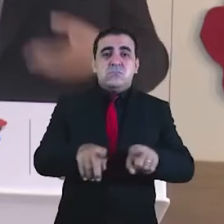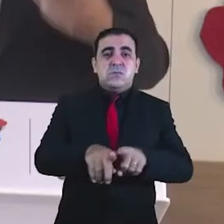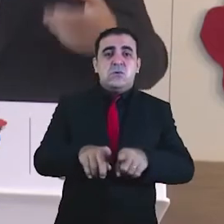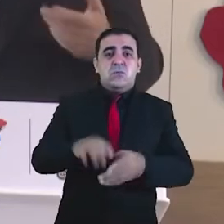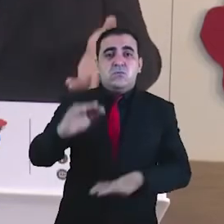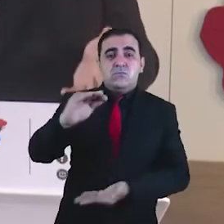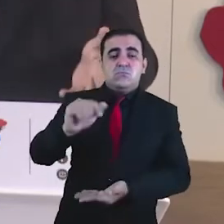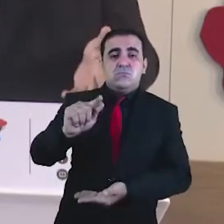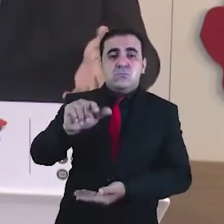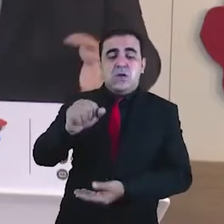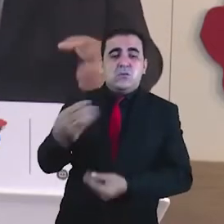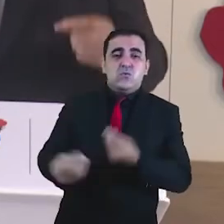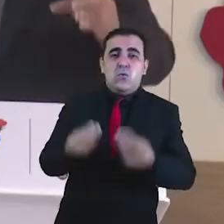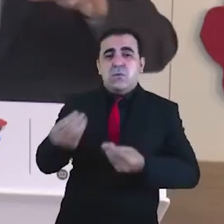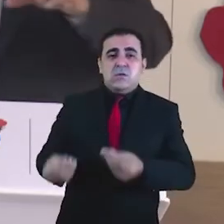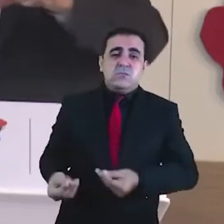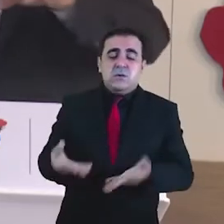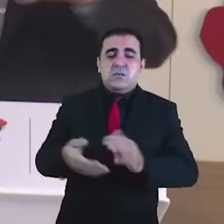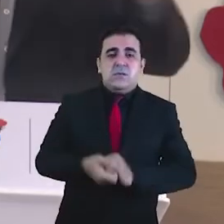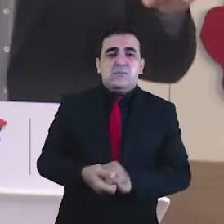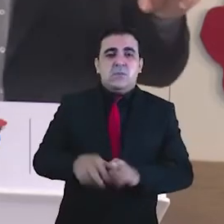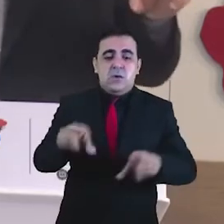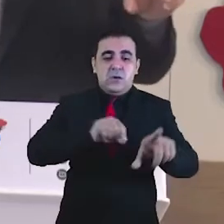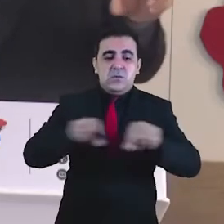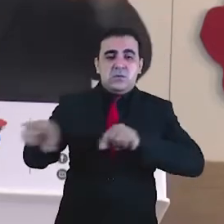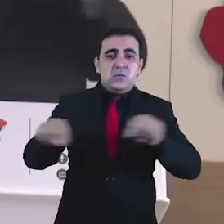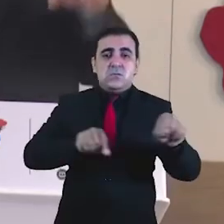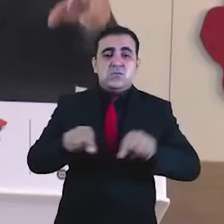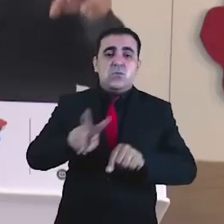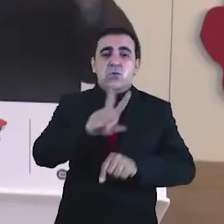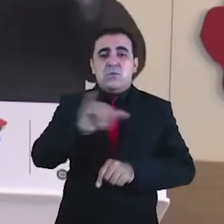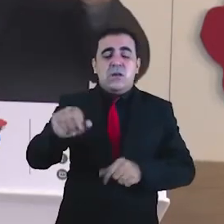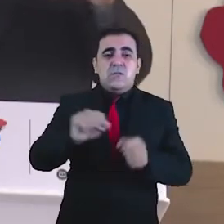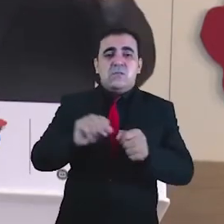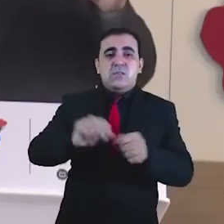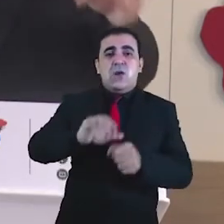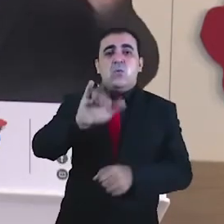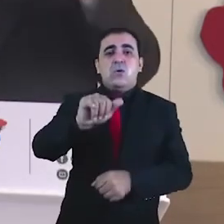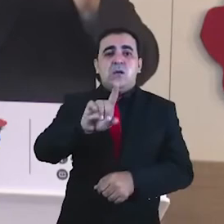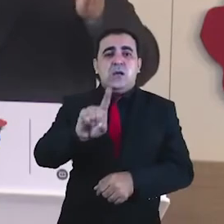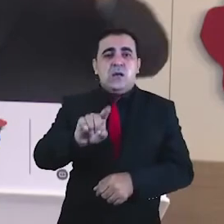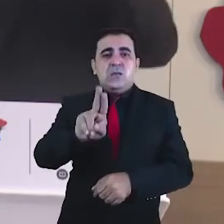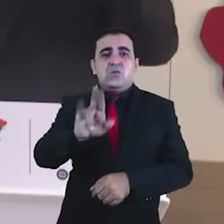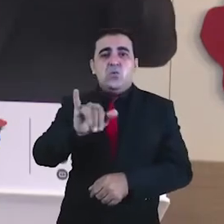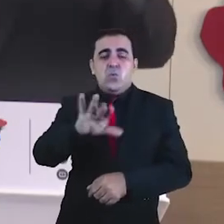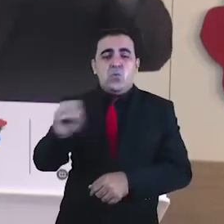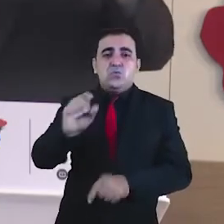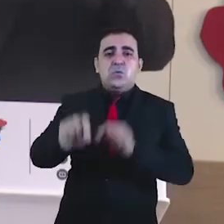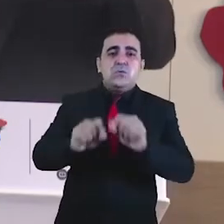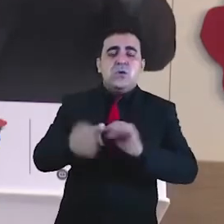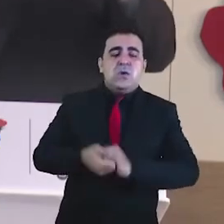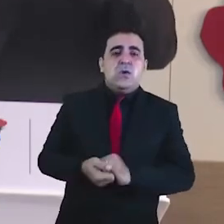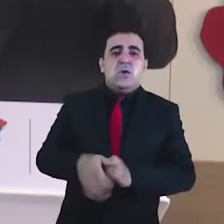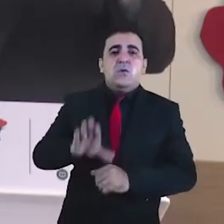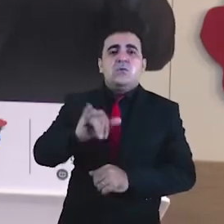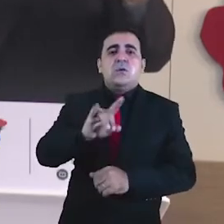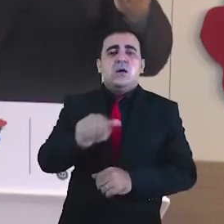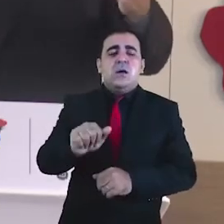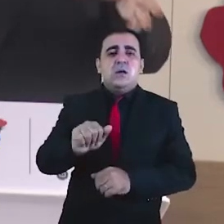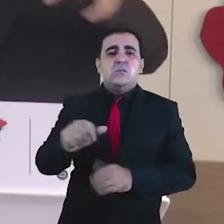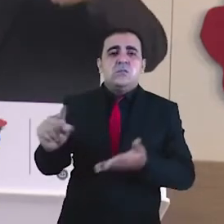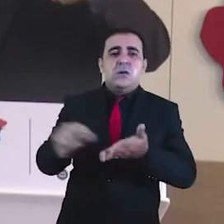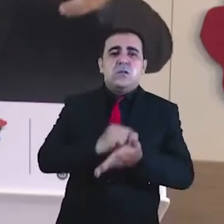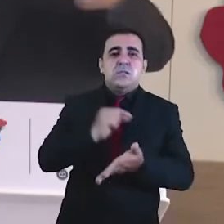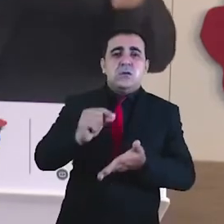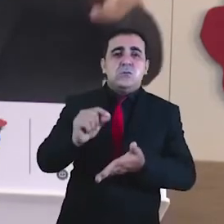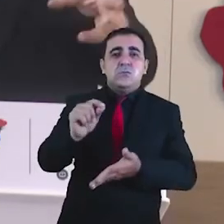que elas vejam conosco a logística. E a seleção vai ser feita segundo o Cade Único. O Cade Único é o cadastro de beneficiários de programas